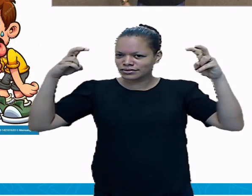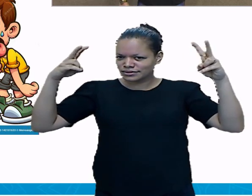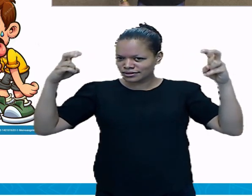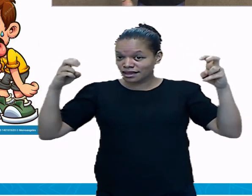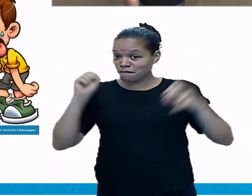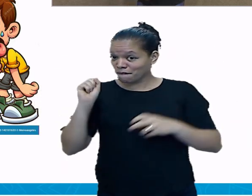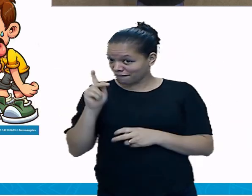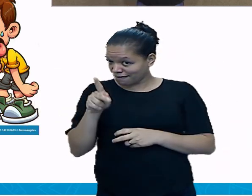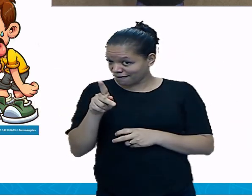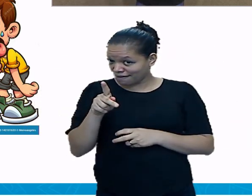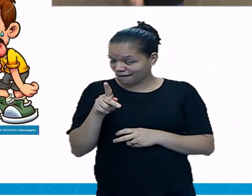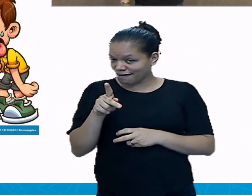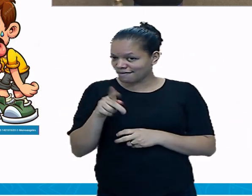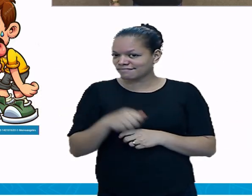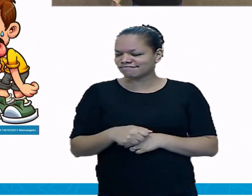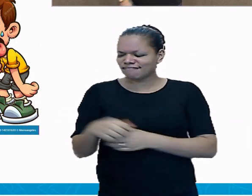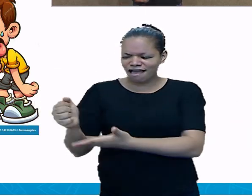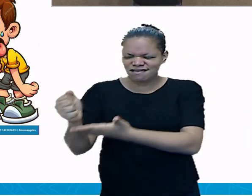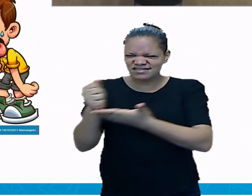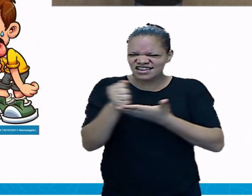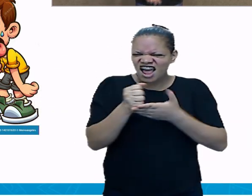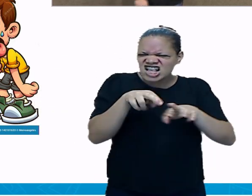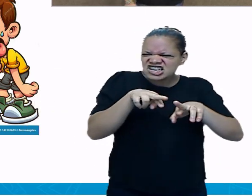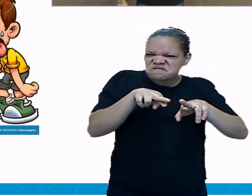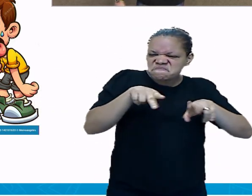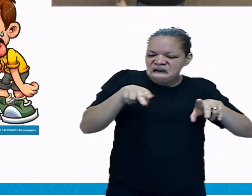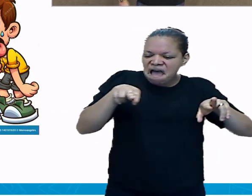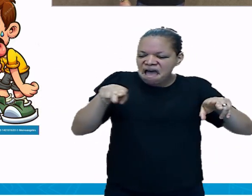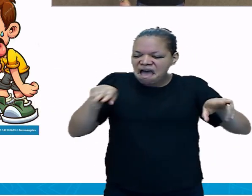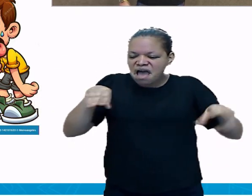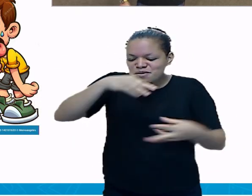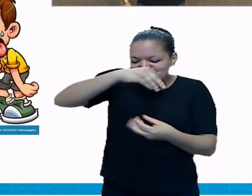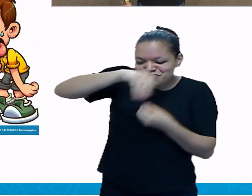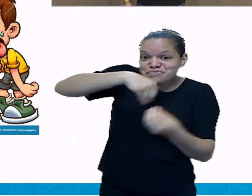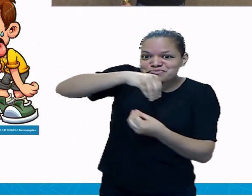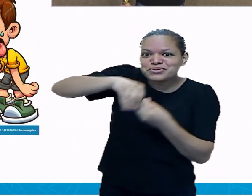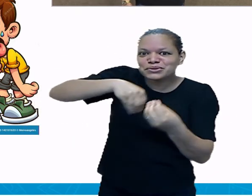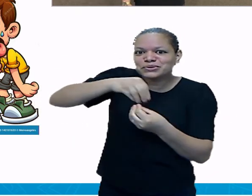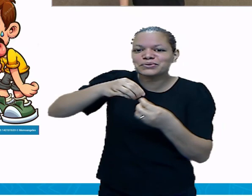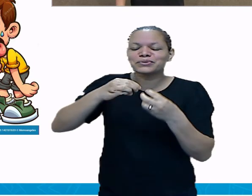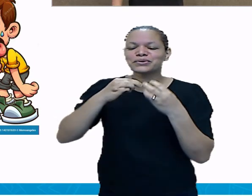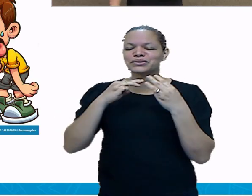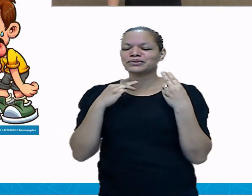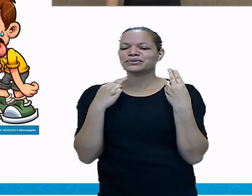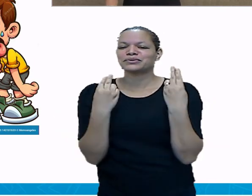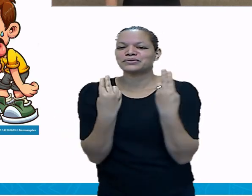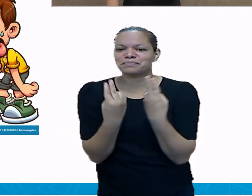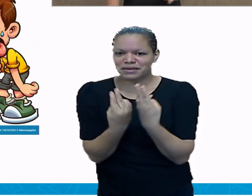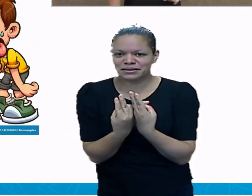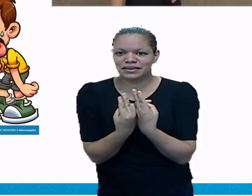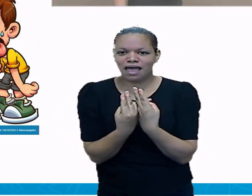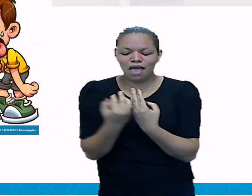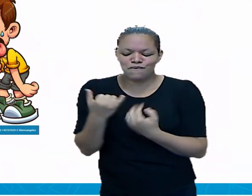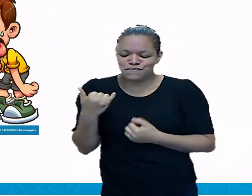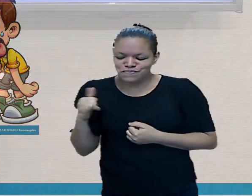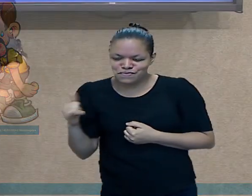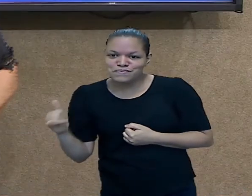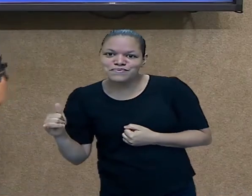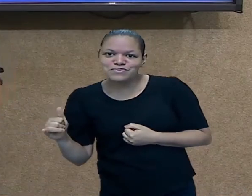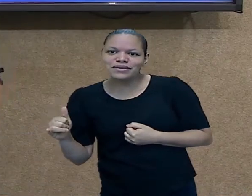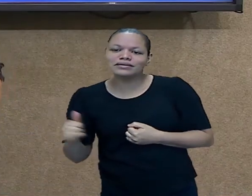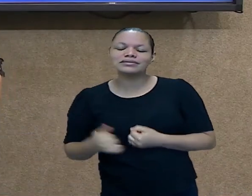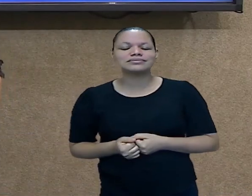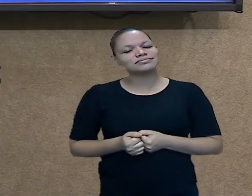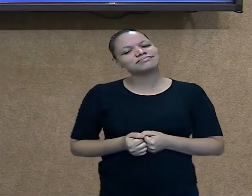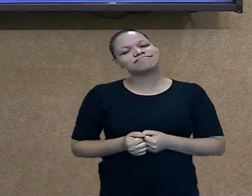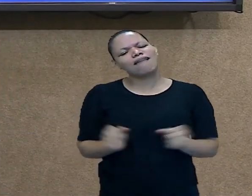trazer algumas experiências aí sobre matéria e energia. Mais especificamente sobre o calor. É isso aí,